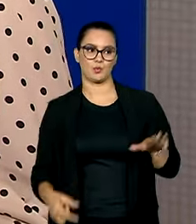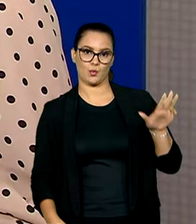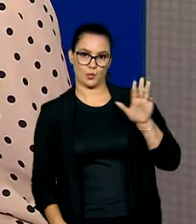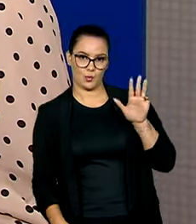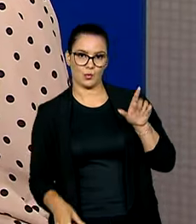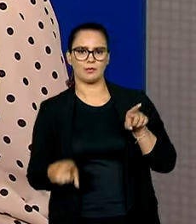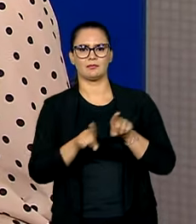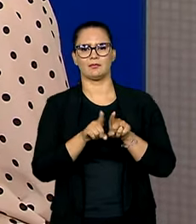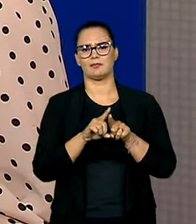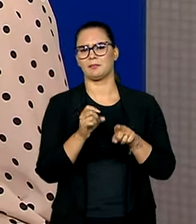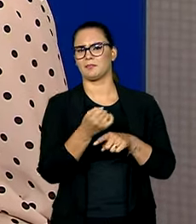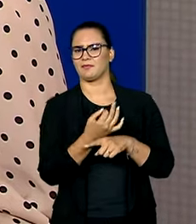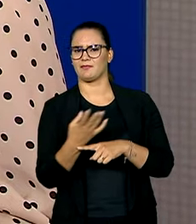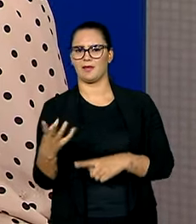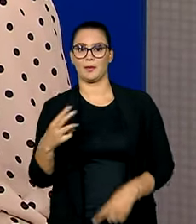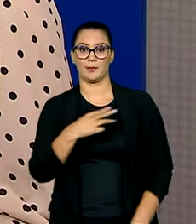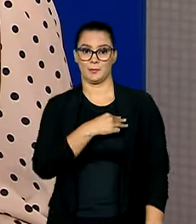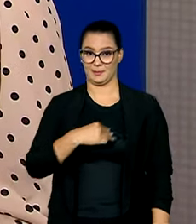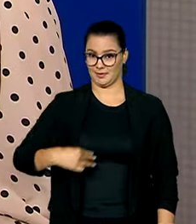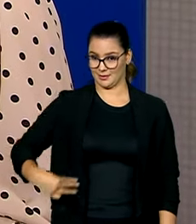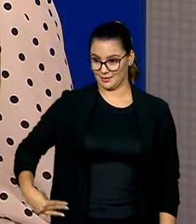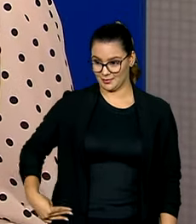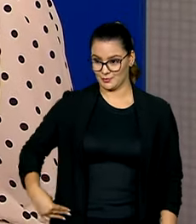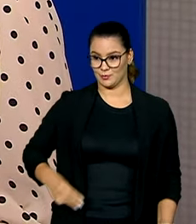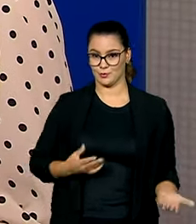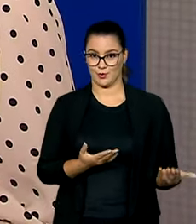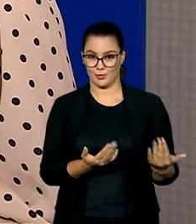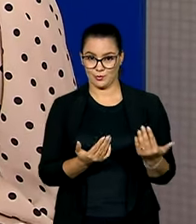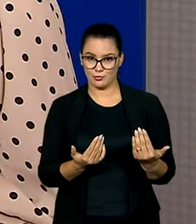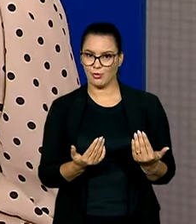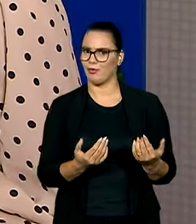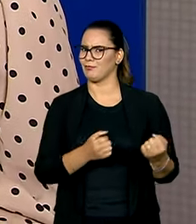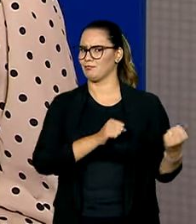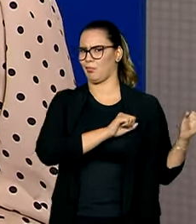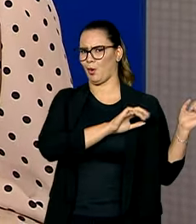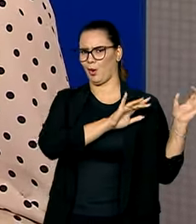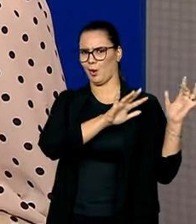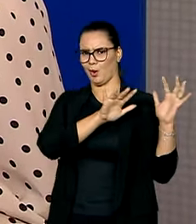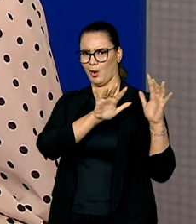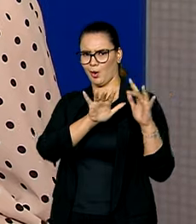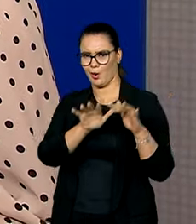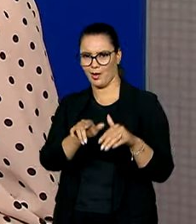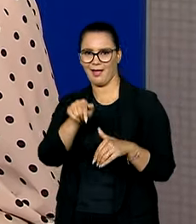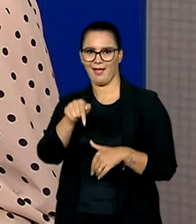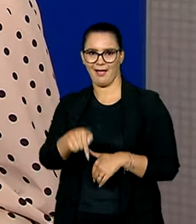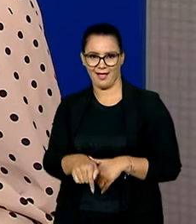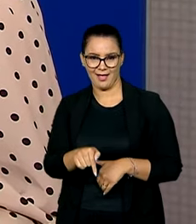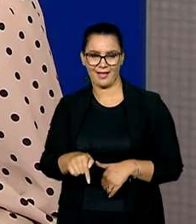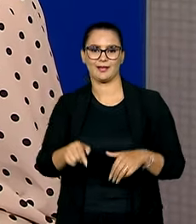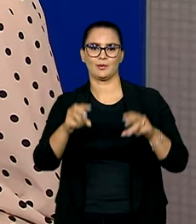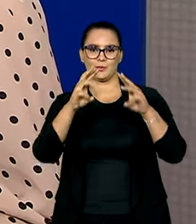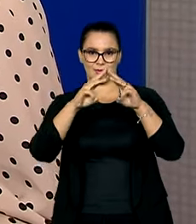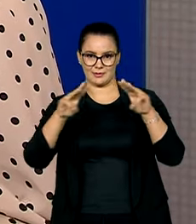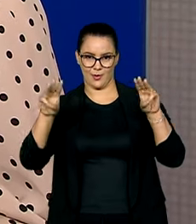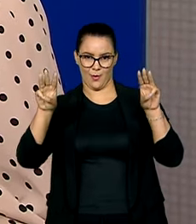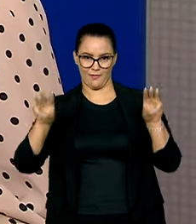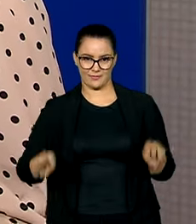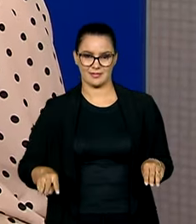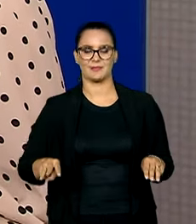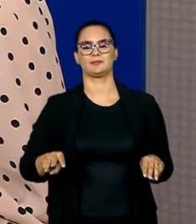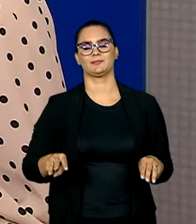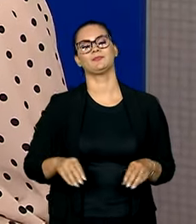também de ministros de estrado e claro, os jovens compareceram em peso aqui no Centro de Convenções Ulisses Guimarães.